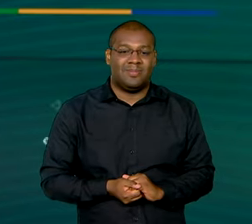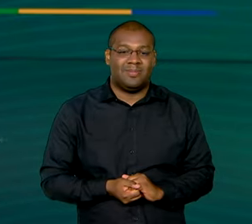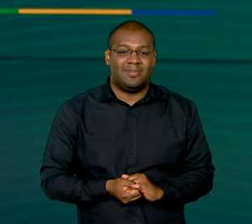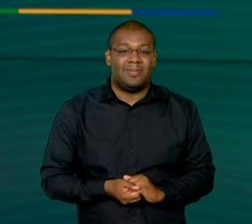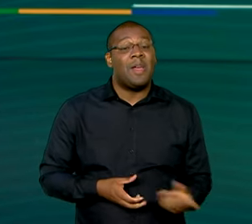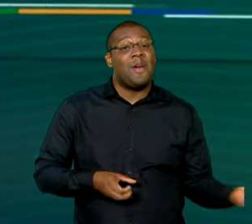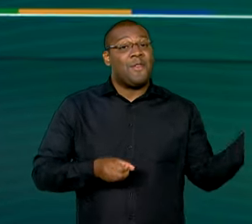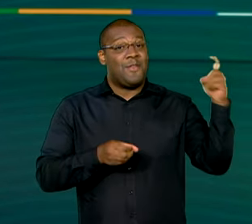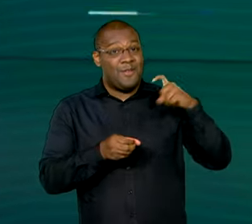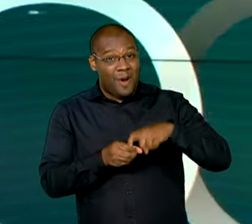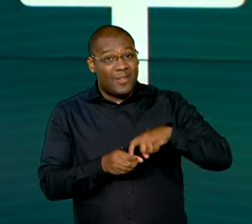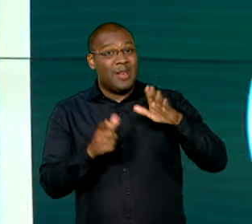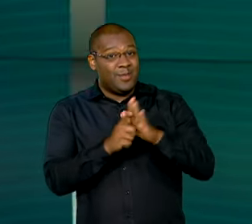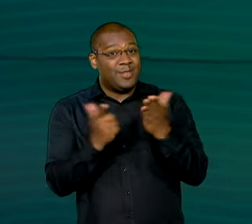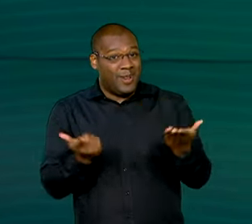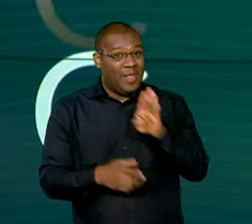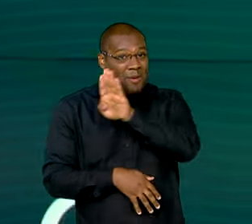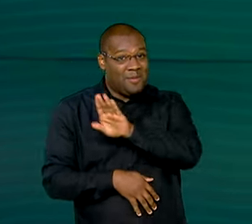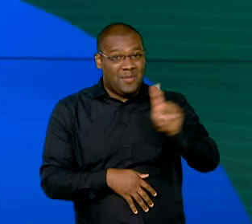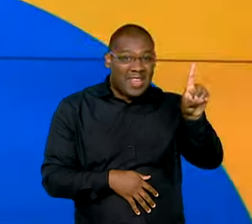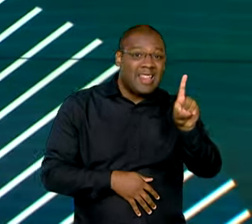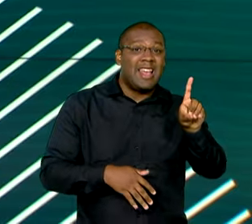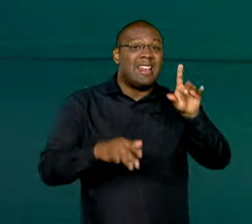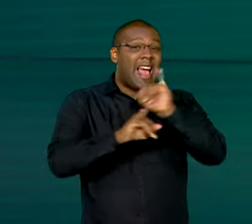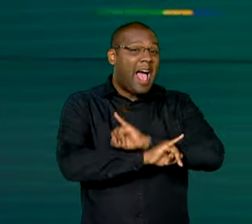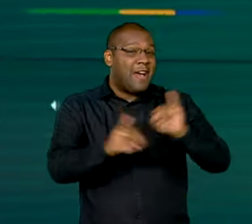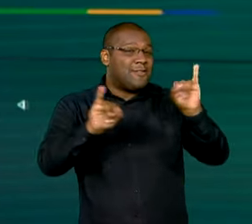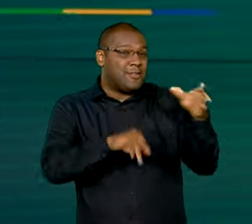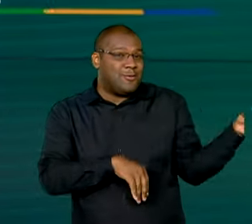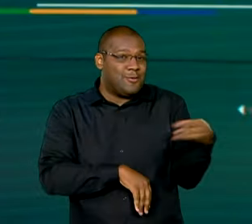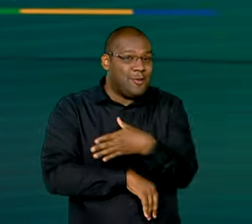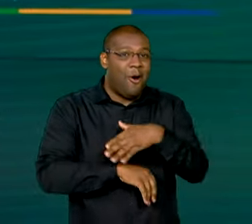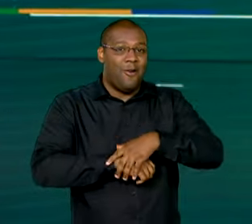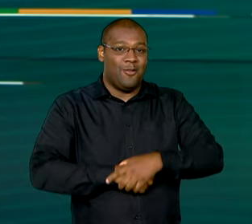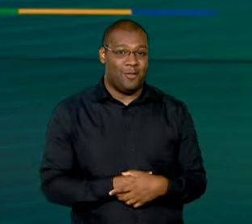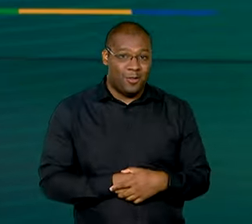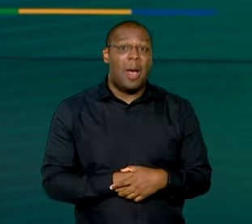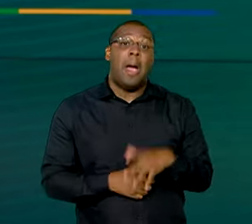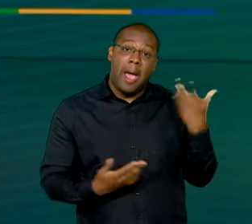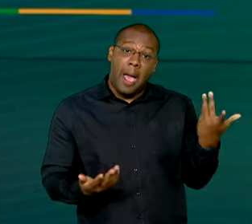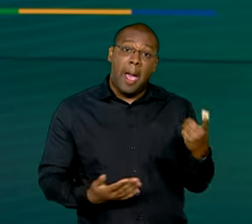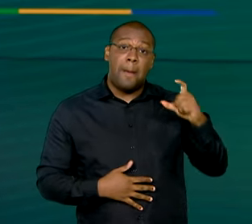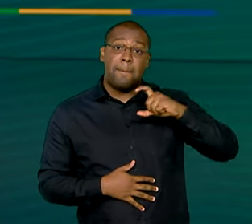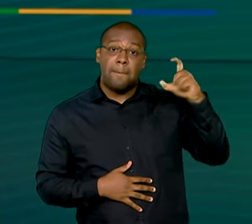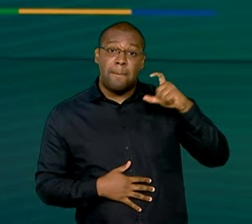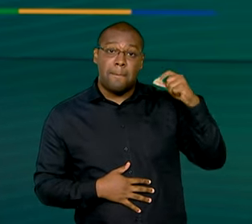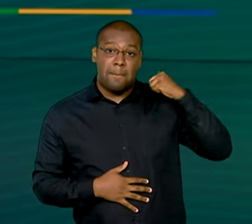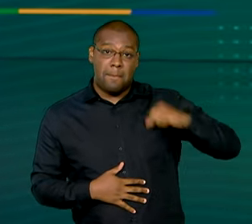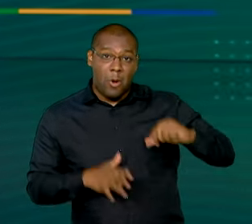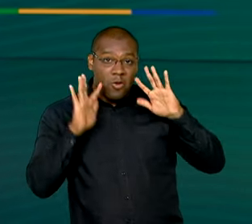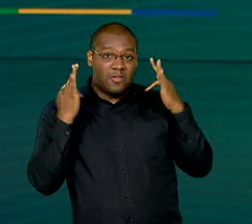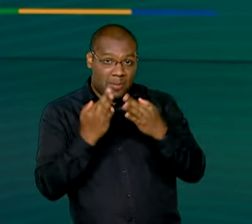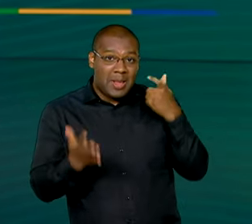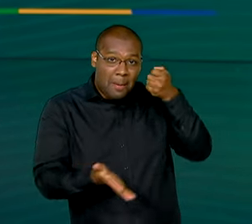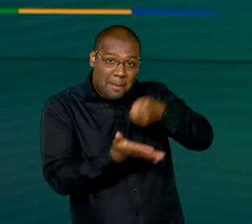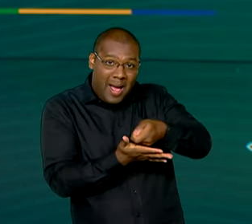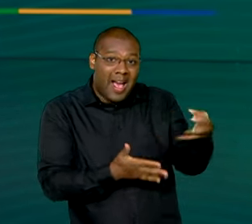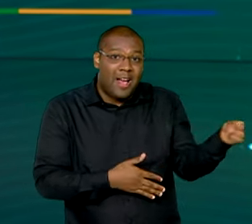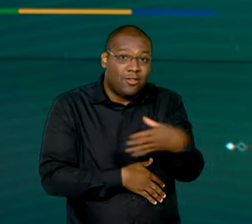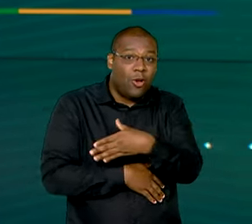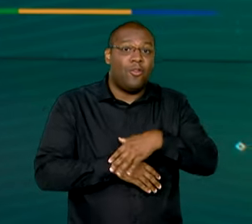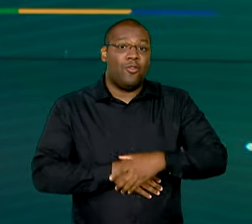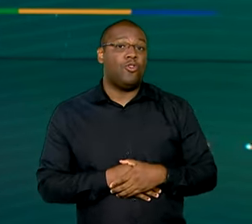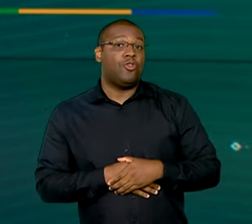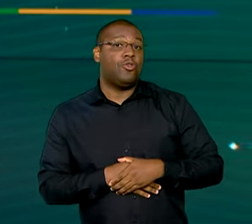Voltamos aqui no Brasil em Dia com as inovações nos meios de pagamento do Bolsa Família. A conta poupança